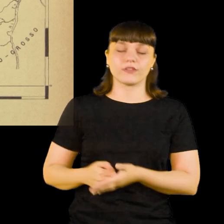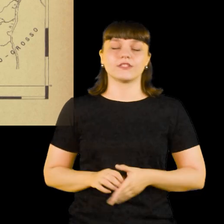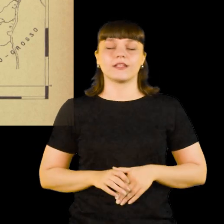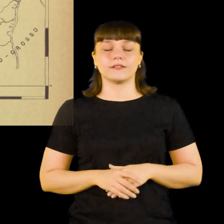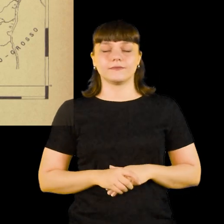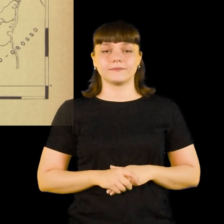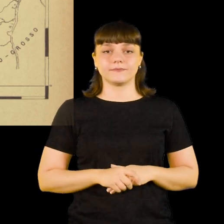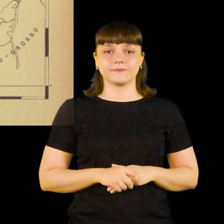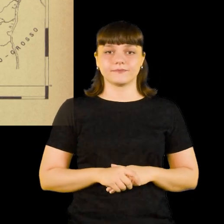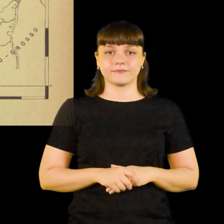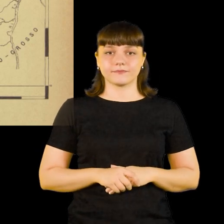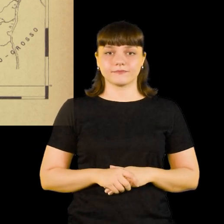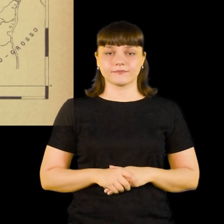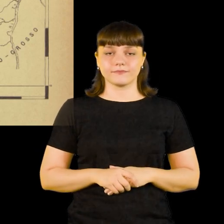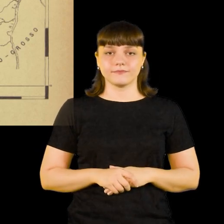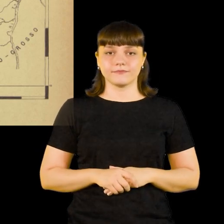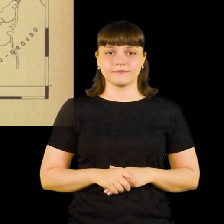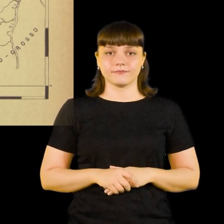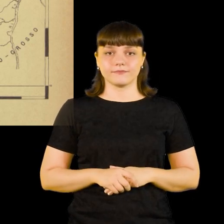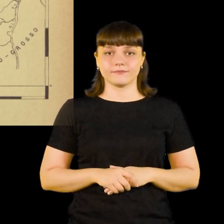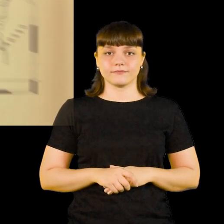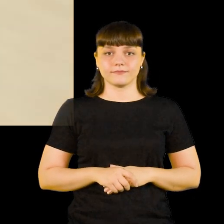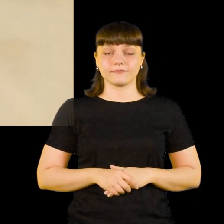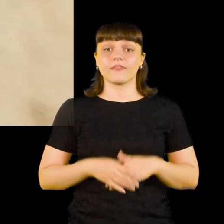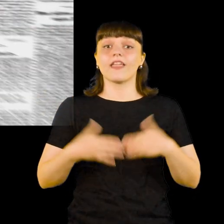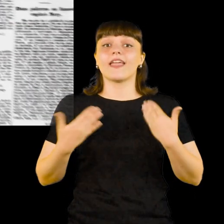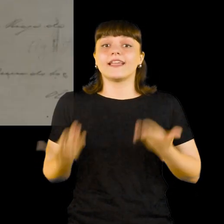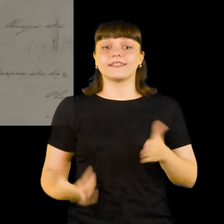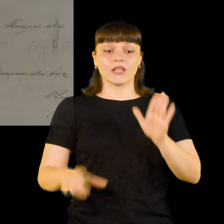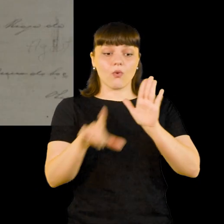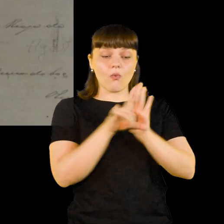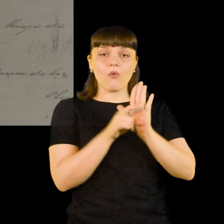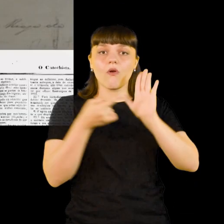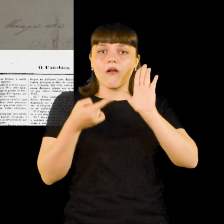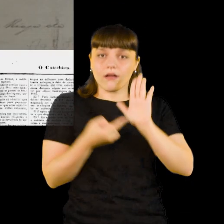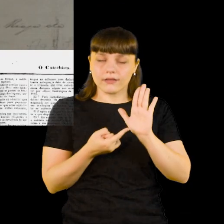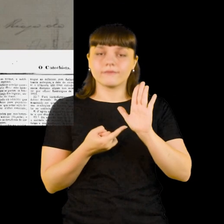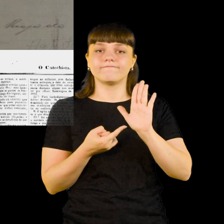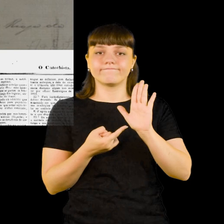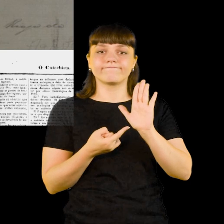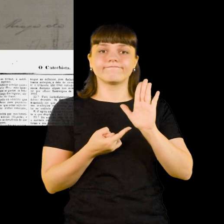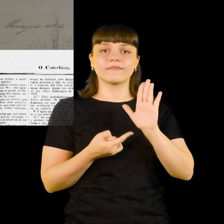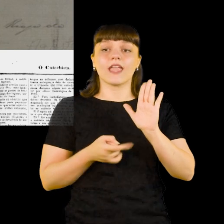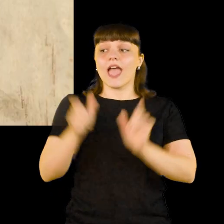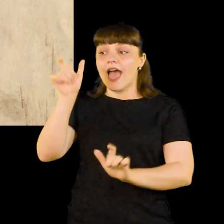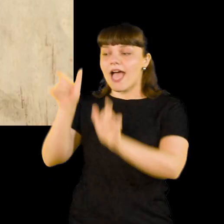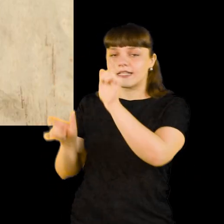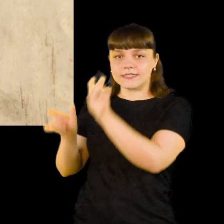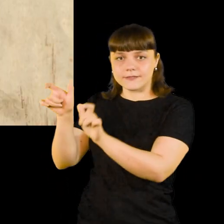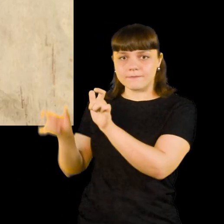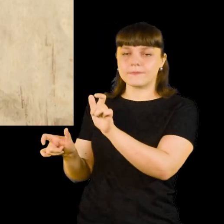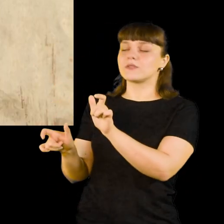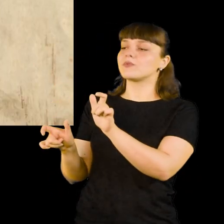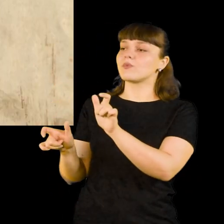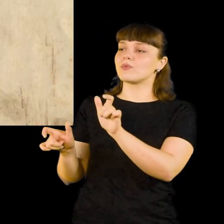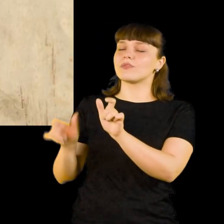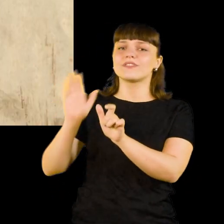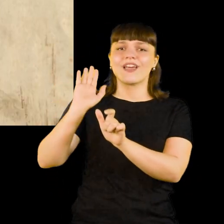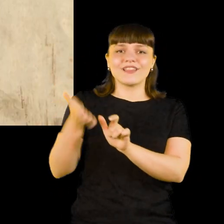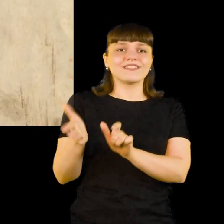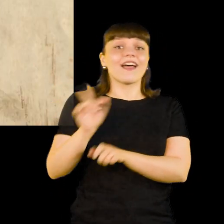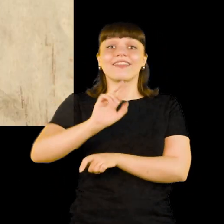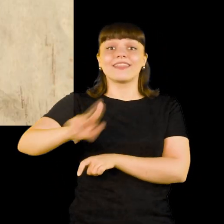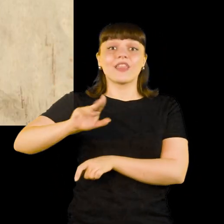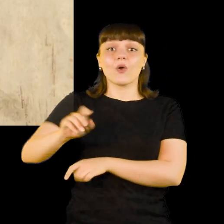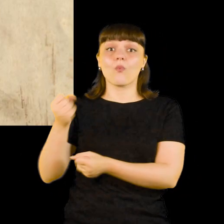chamada de corpos de trabalhadores. Por meio desta legislação, eram recrutadas pessoas